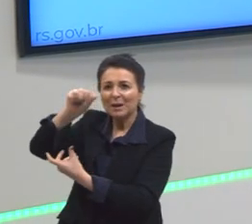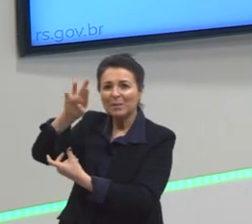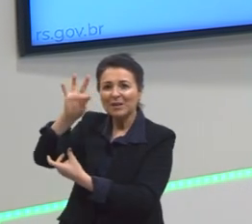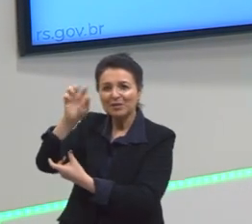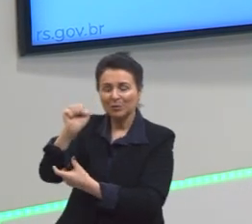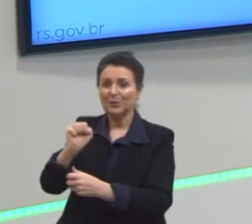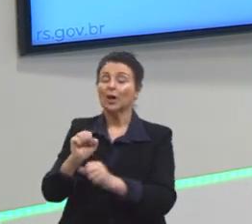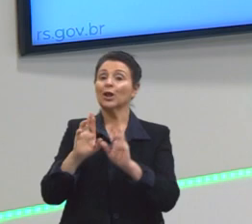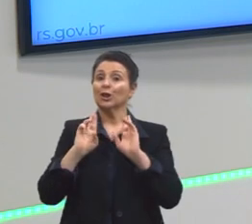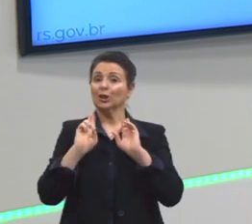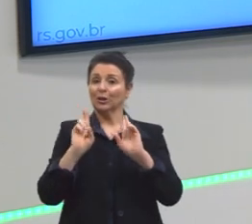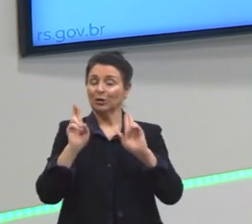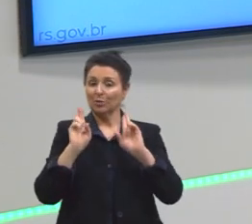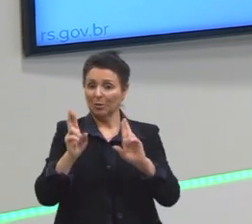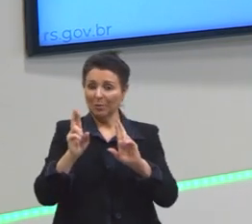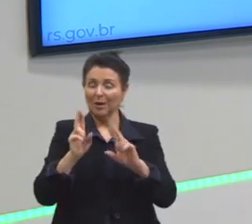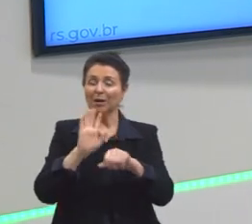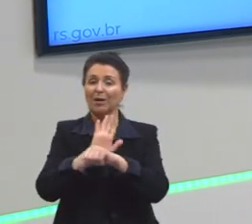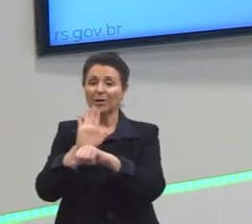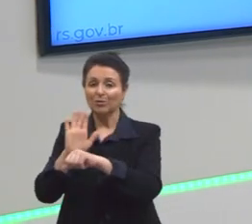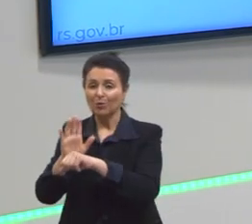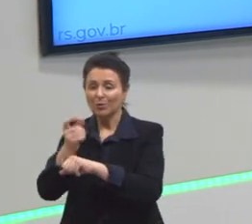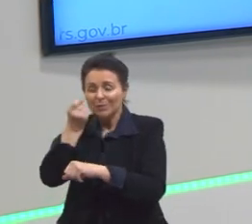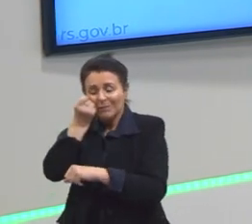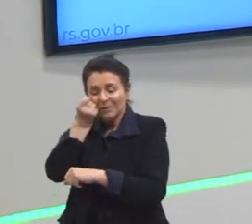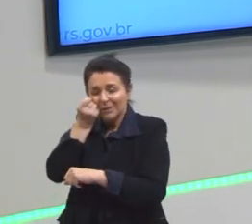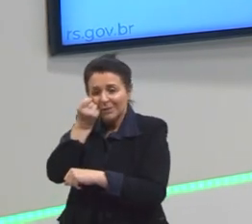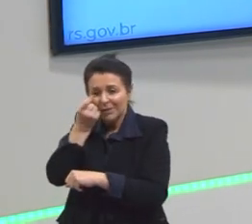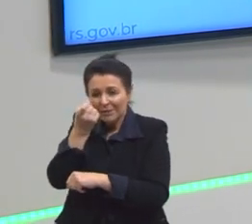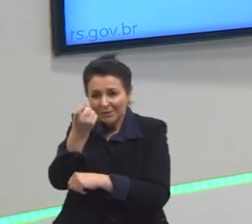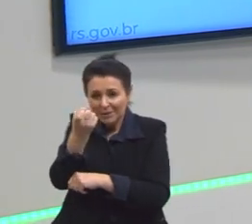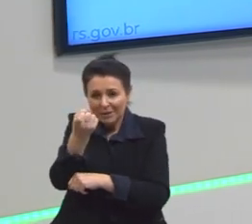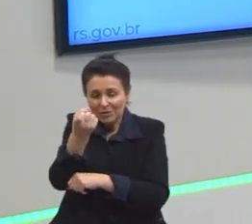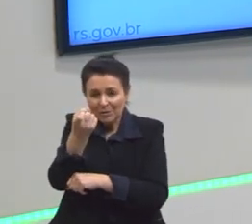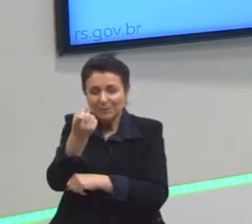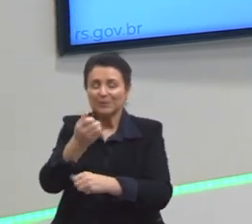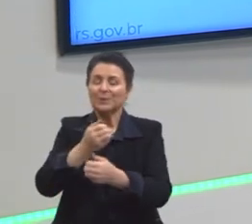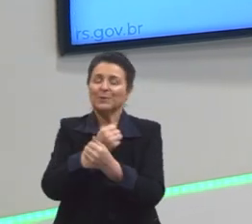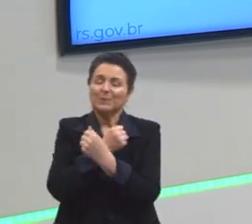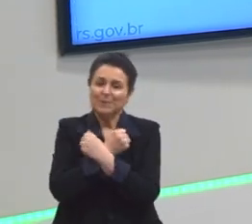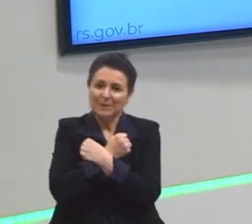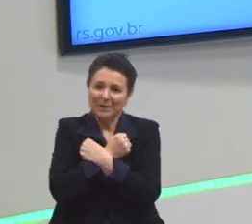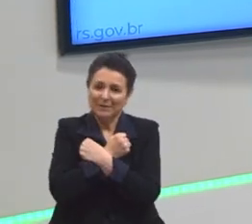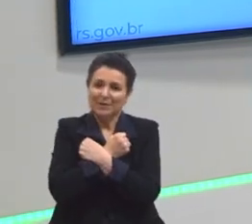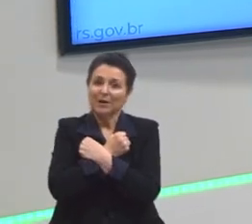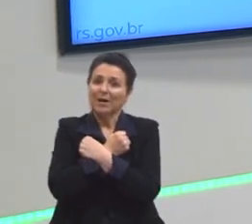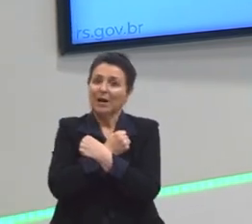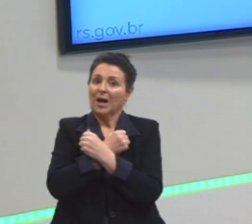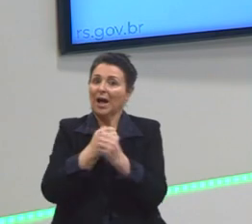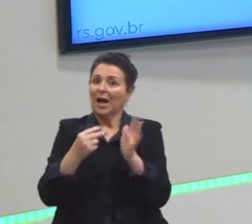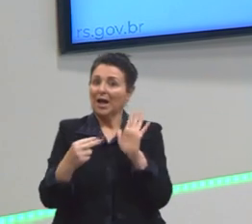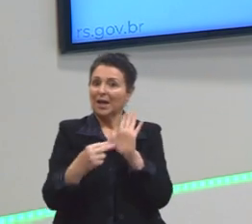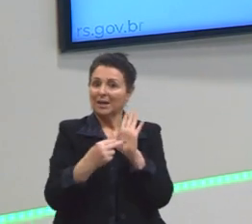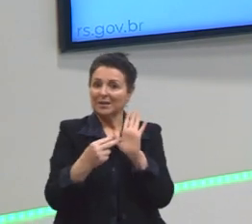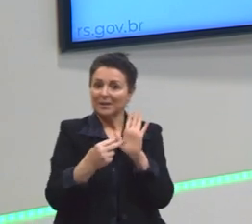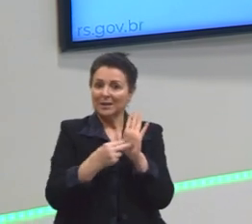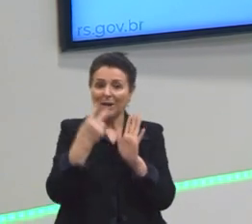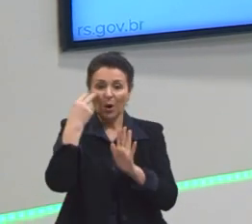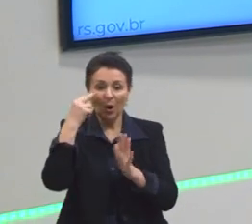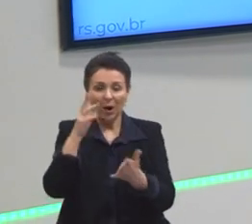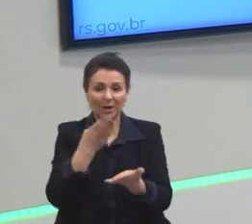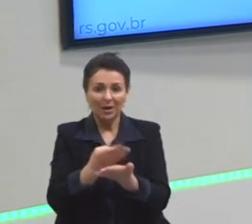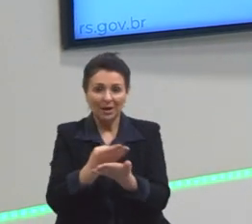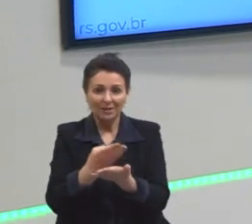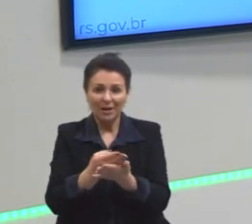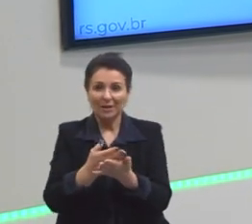você, despertado curiosidades para você continuar procurando. Um grande abraço, fique ligado, assista a todas as aulas